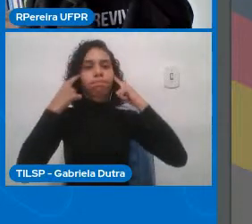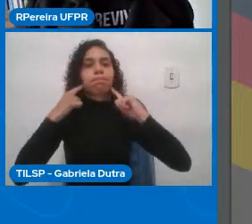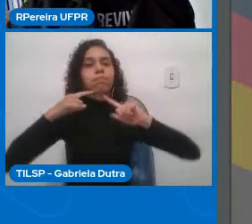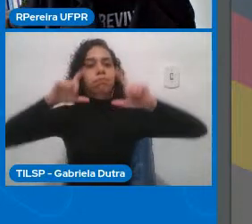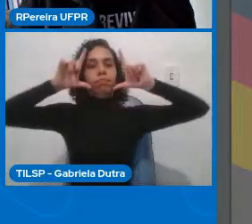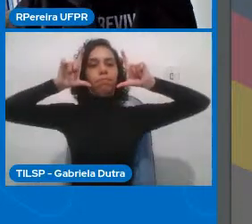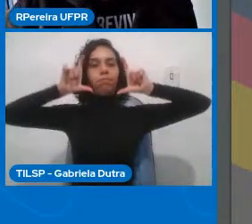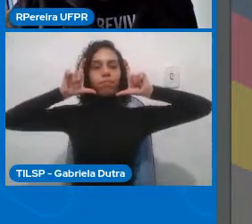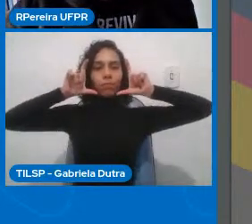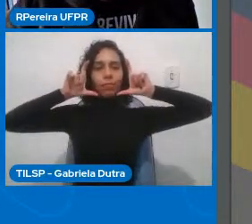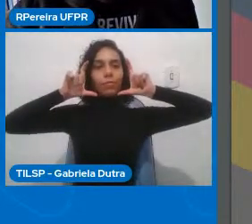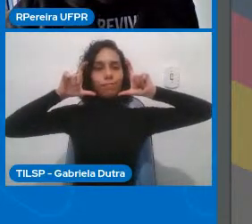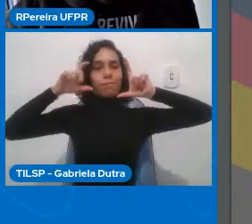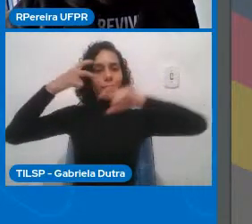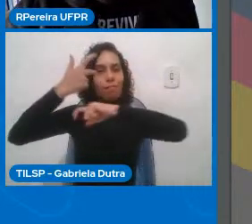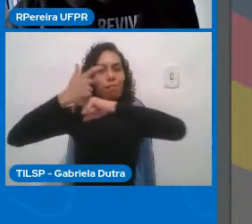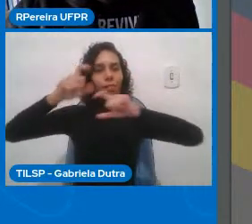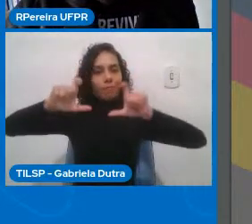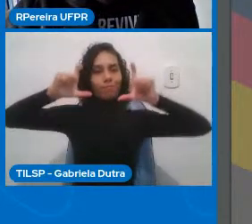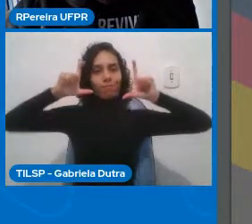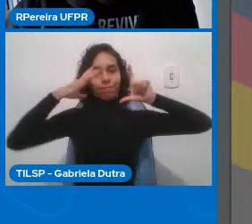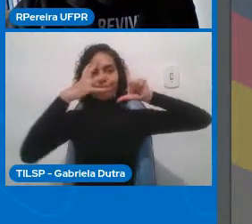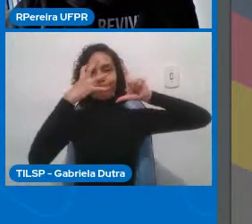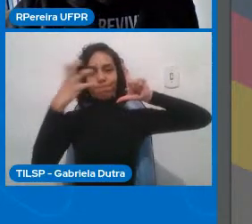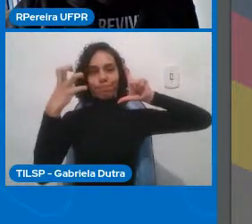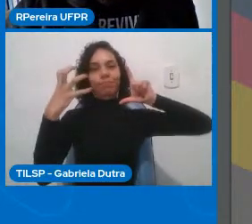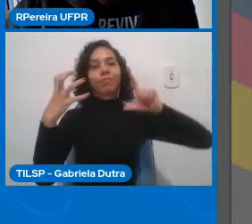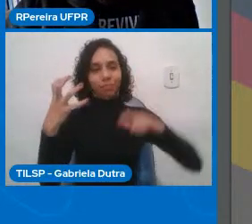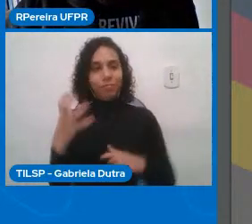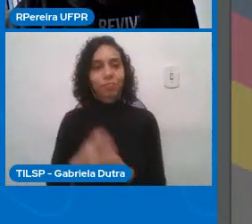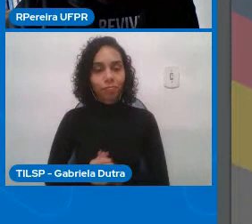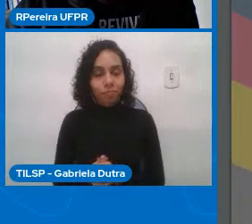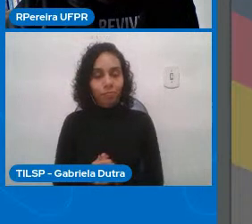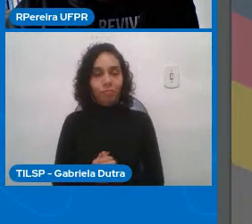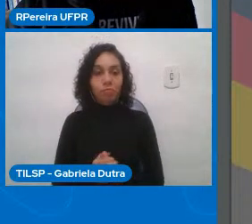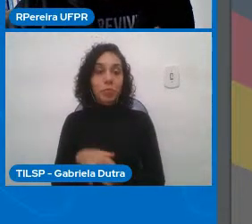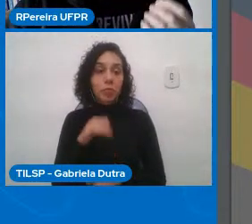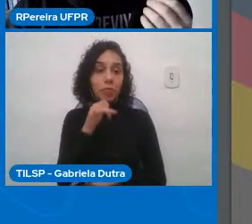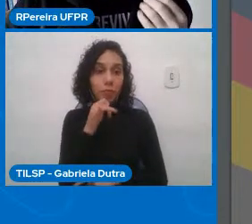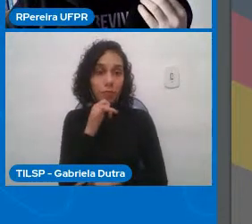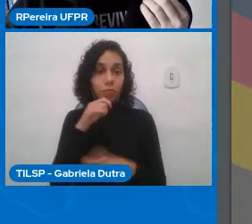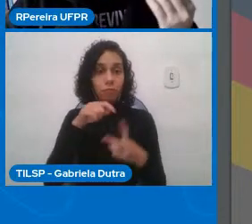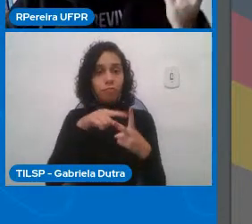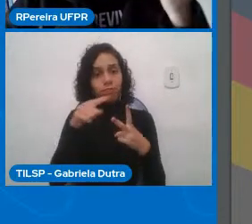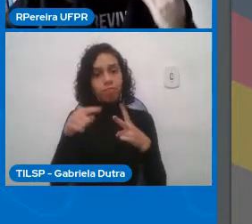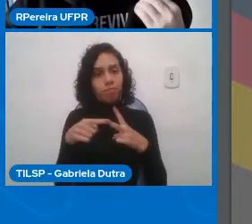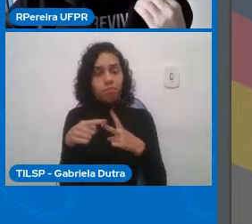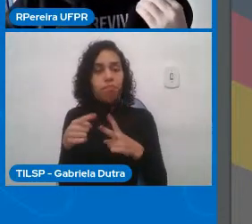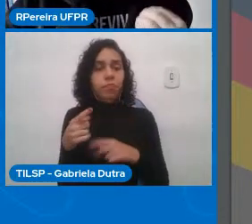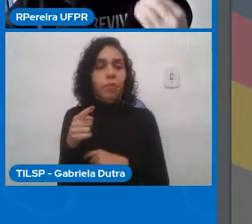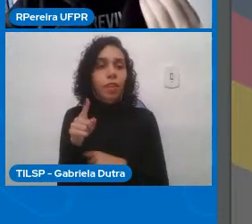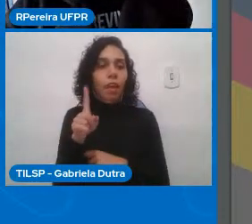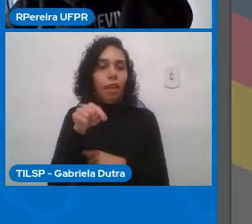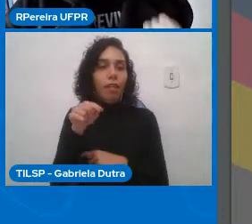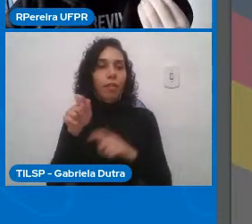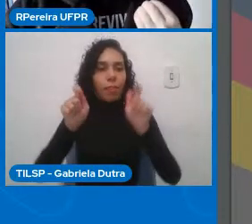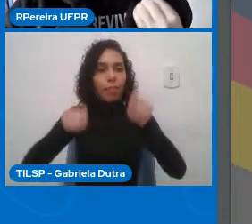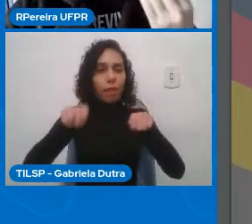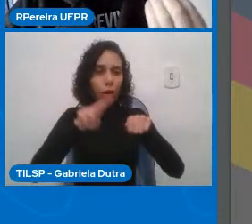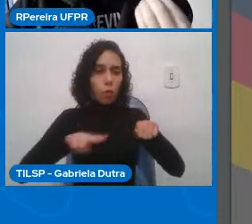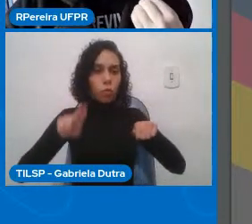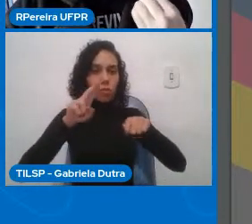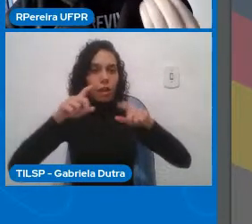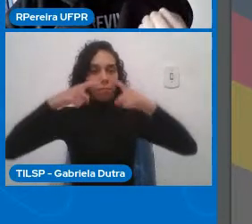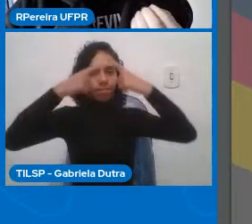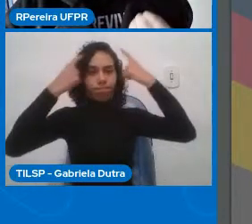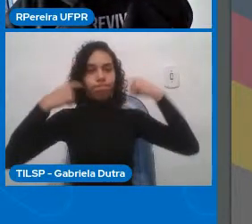no caso de, nesse segundo exemplo de você utilizar a imagem do rosto para identificar